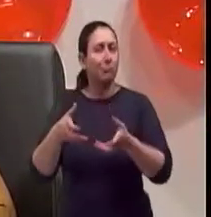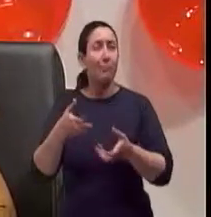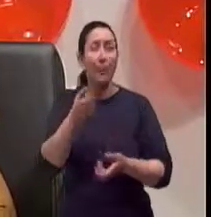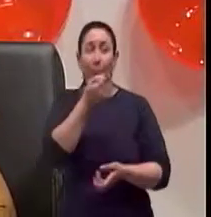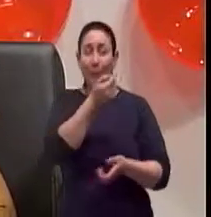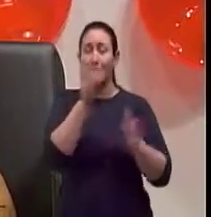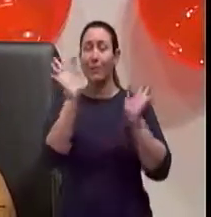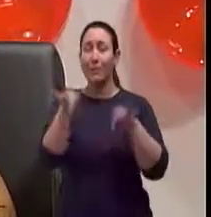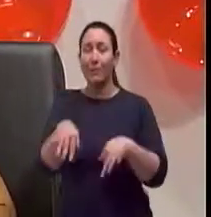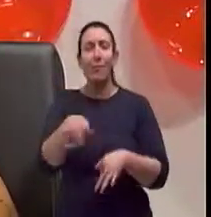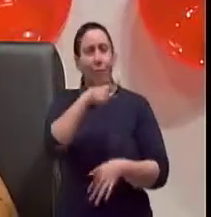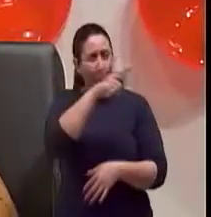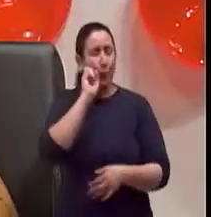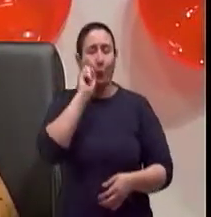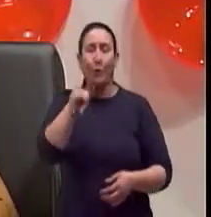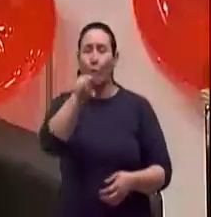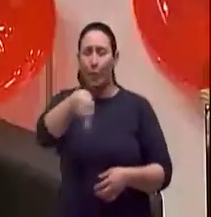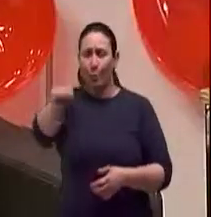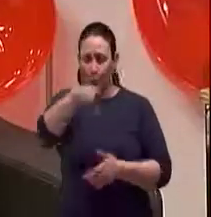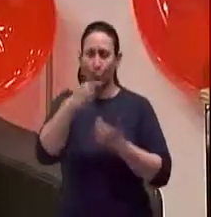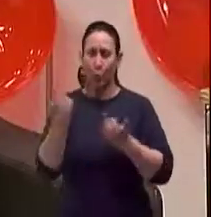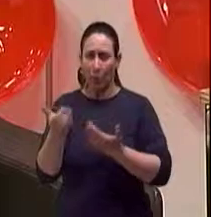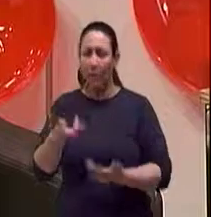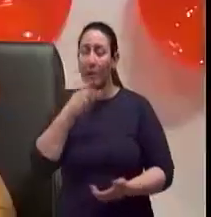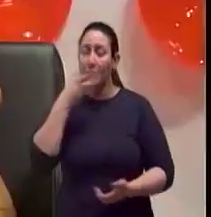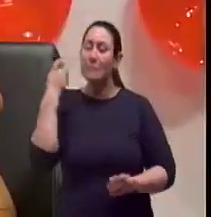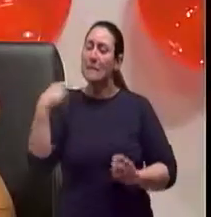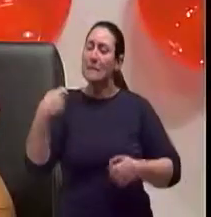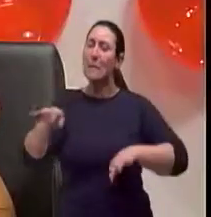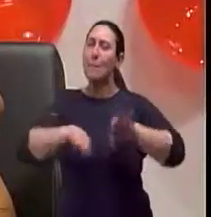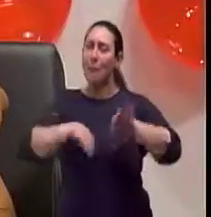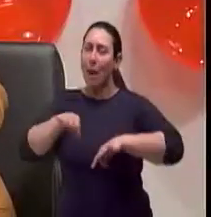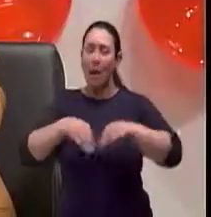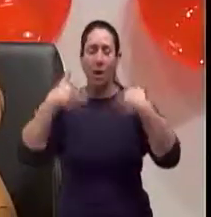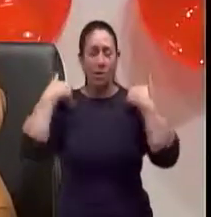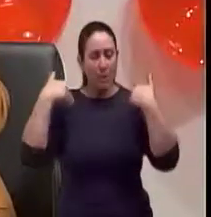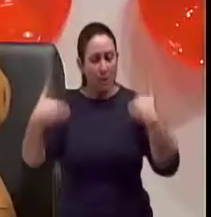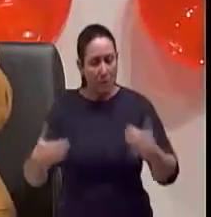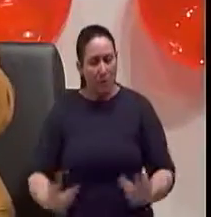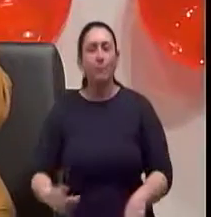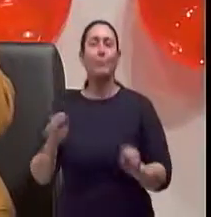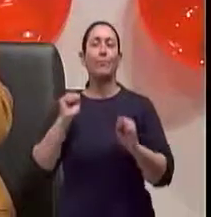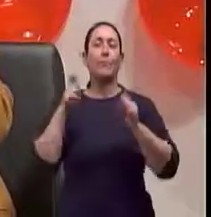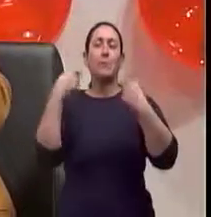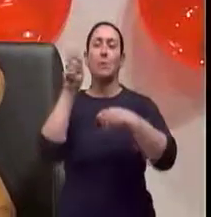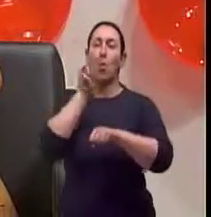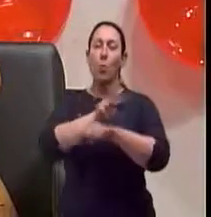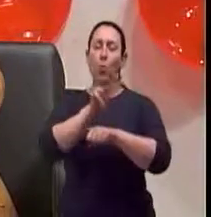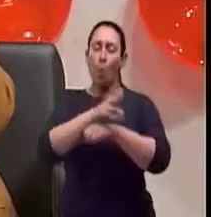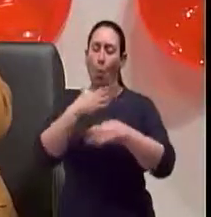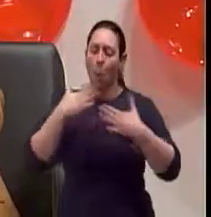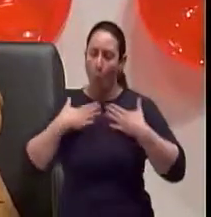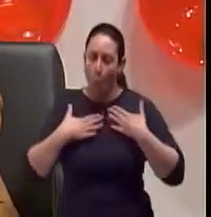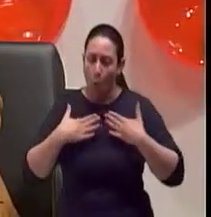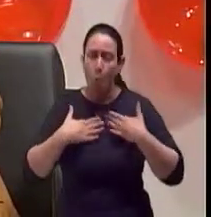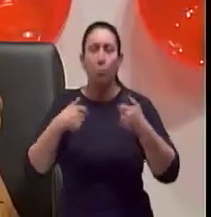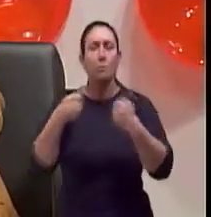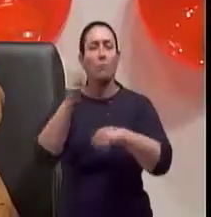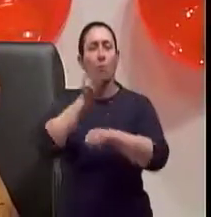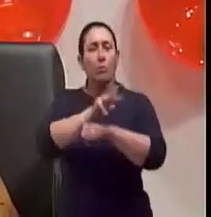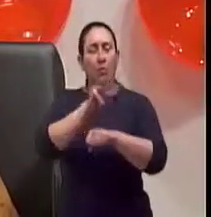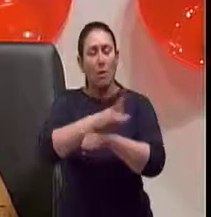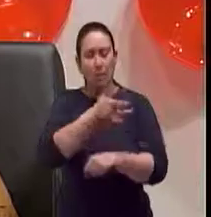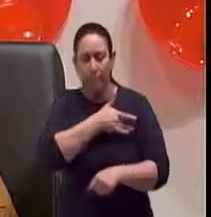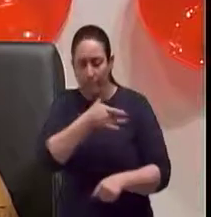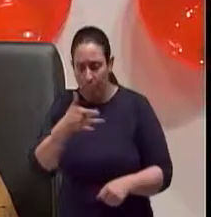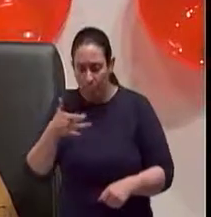programa, o que os jovens falaram, tu assinas embaixo. Sim. Se preparar fisicamente. preparar. Cuidar do corpo, cuidar da saúde física